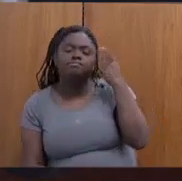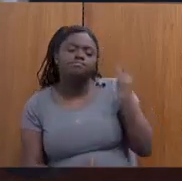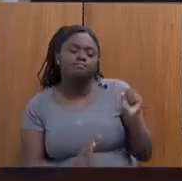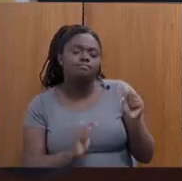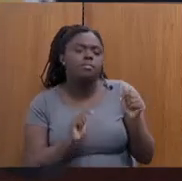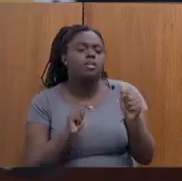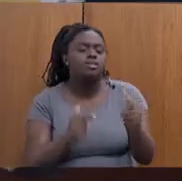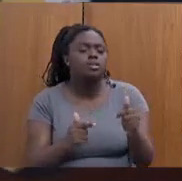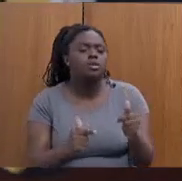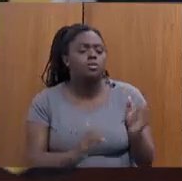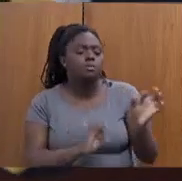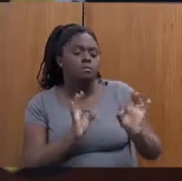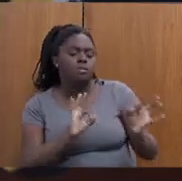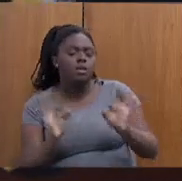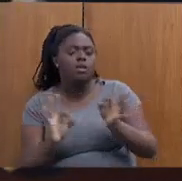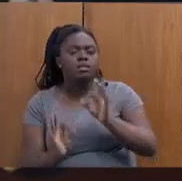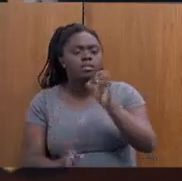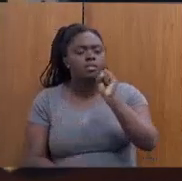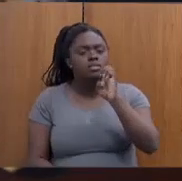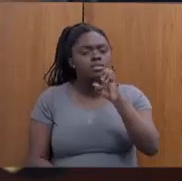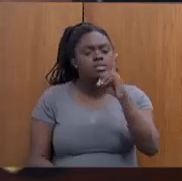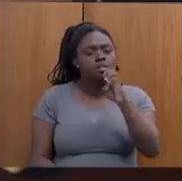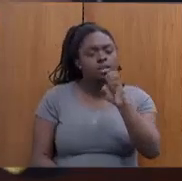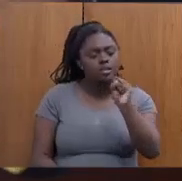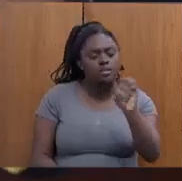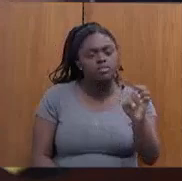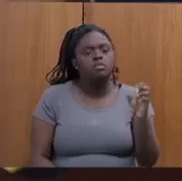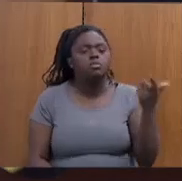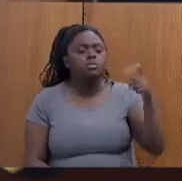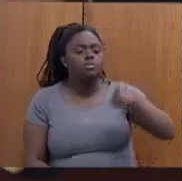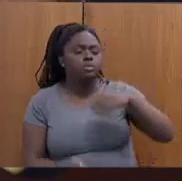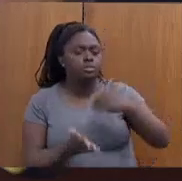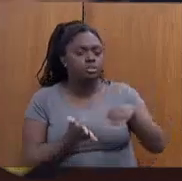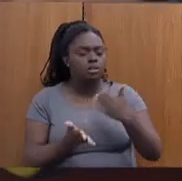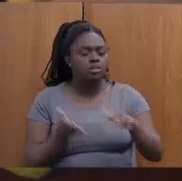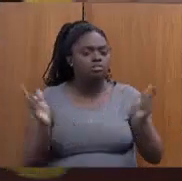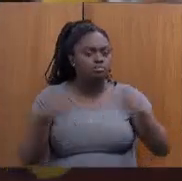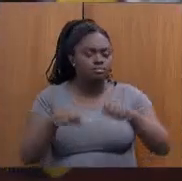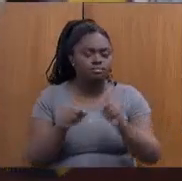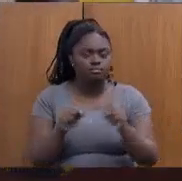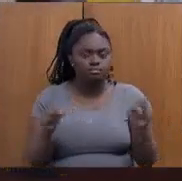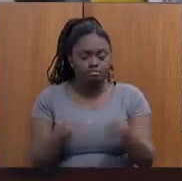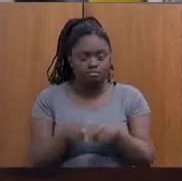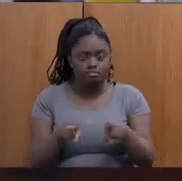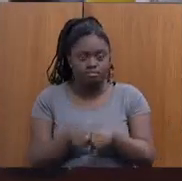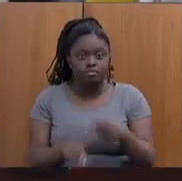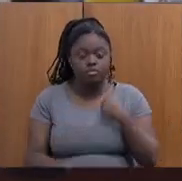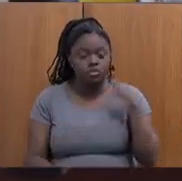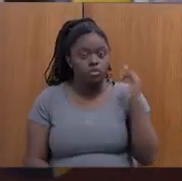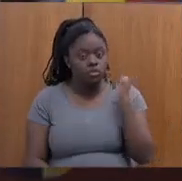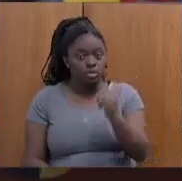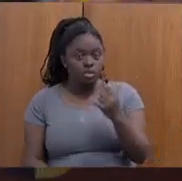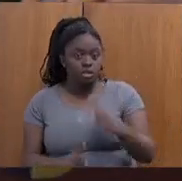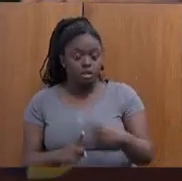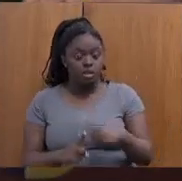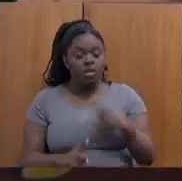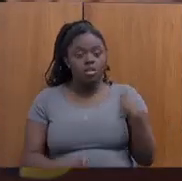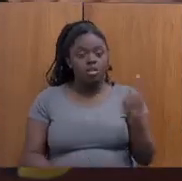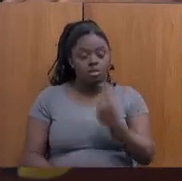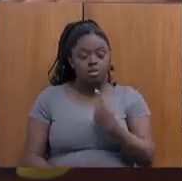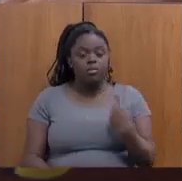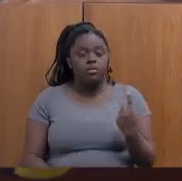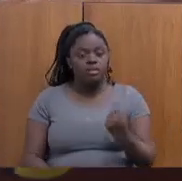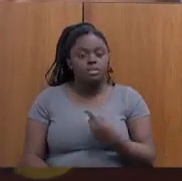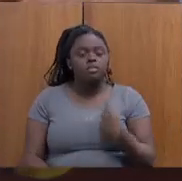orquestrada pela CEDESI com outras secretarias para poder fazer isso. Eu estou dizendo isso porque nós estamos, inclusive,